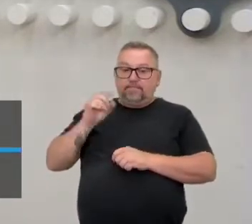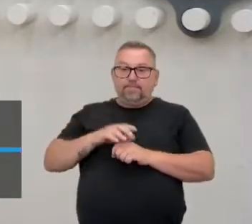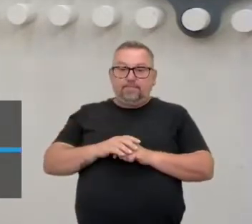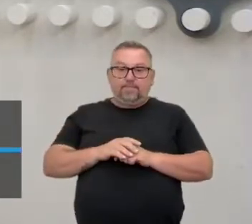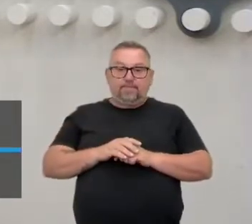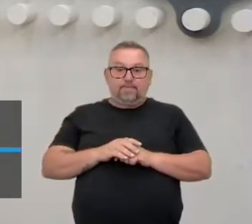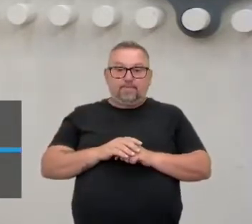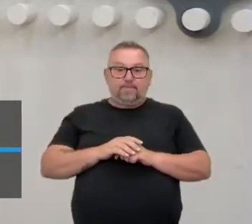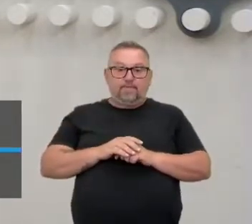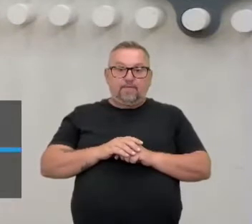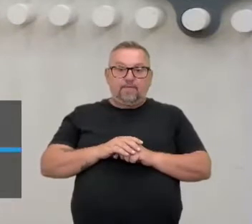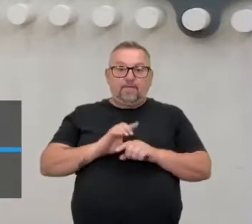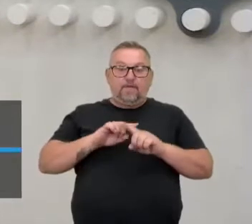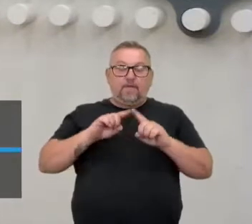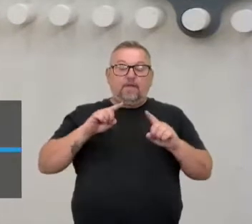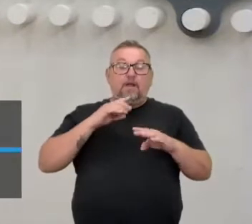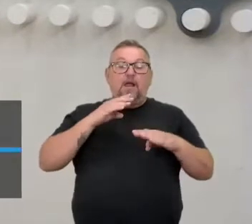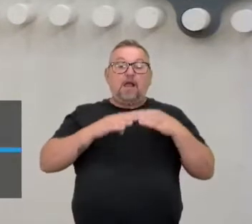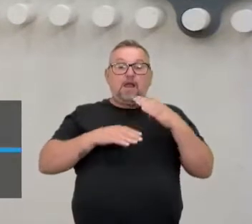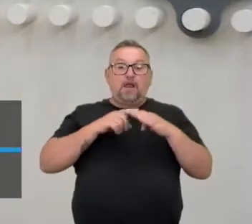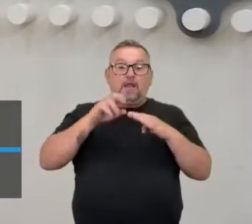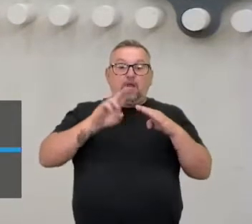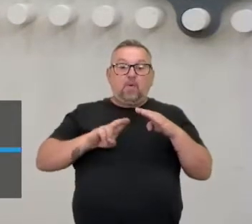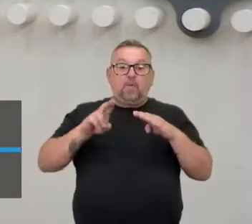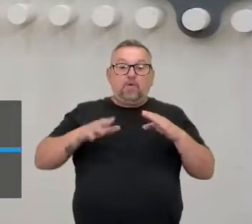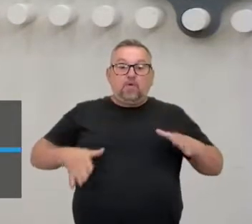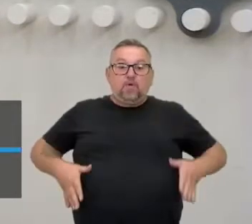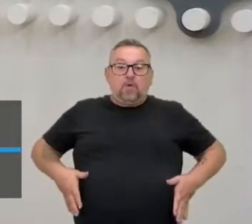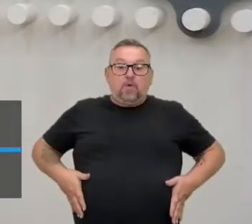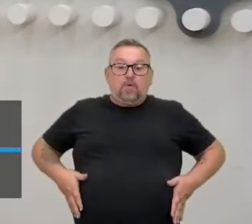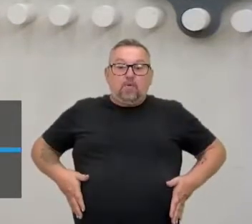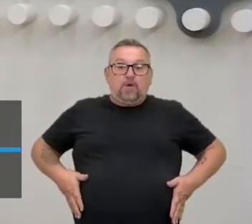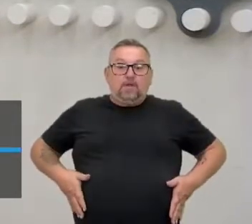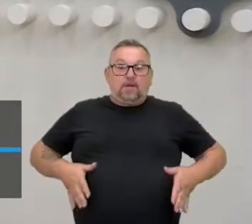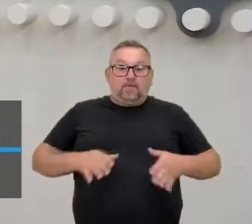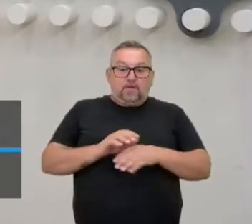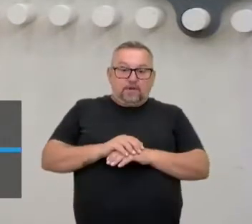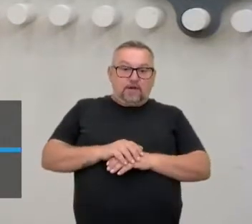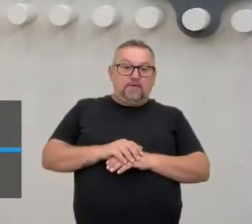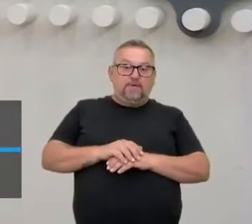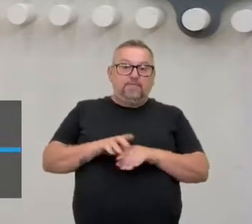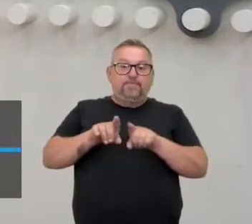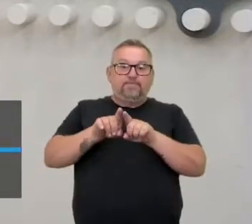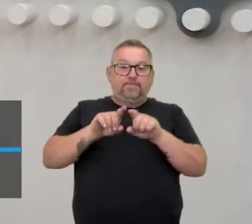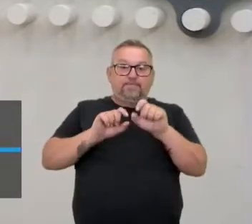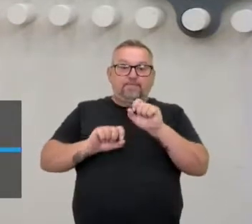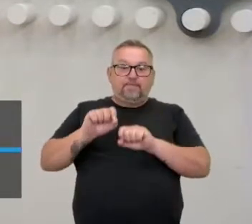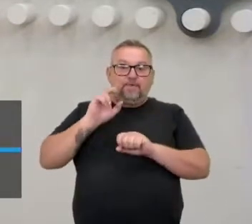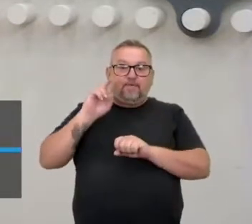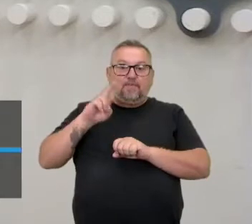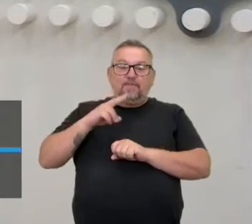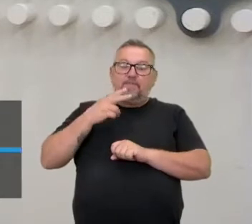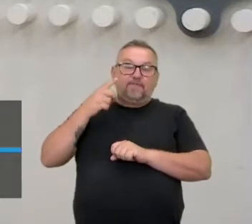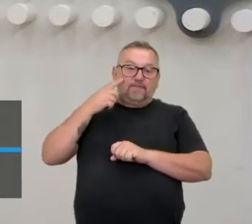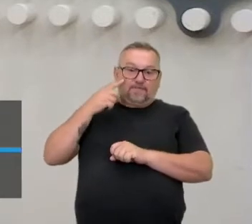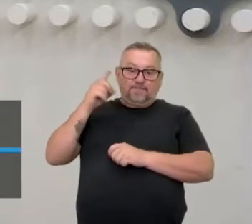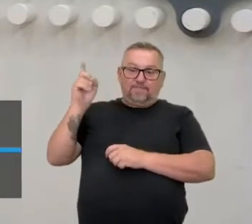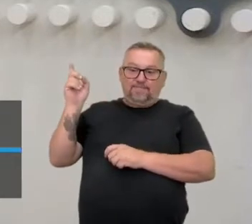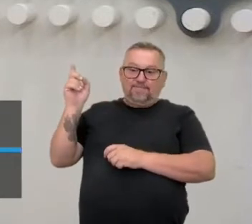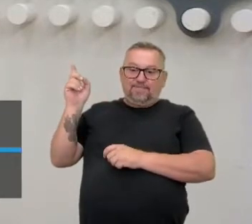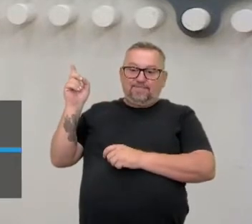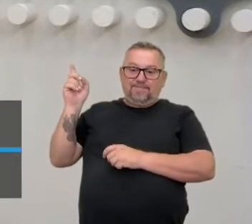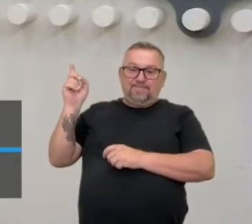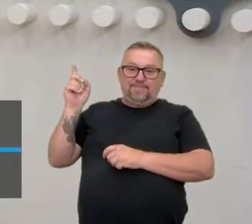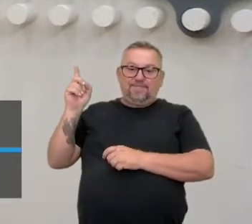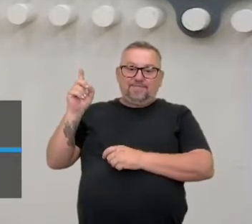karatê, você usa a força do quadril. Então, gente, o principal golpe, eu sei quem, né? Você vai bater com esse